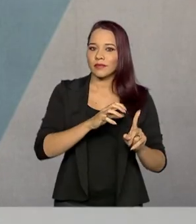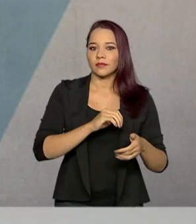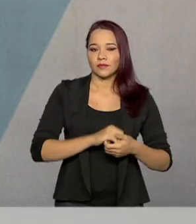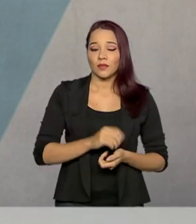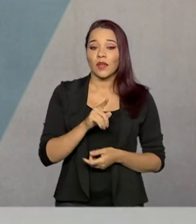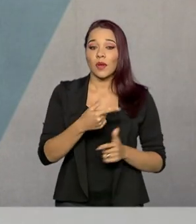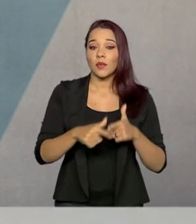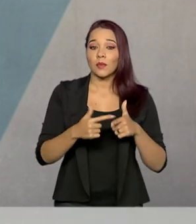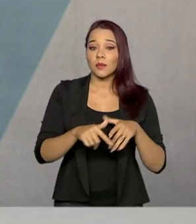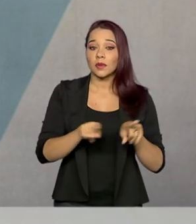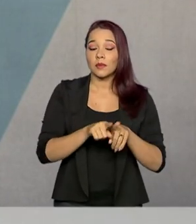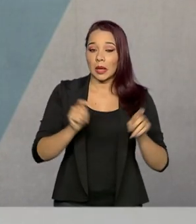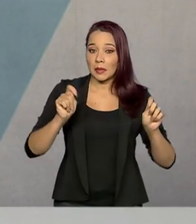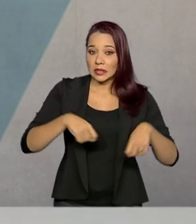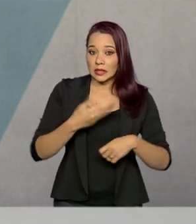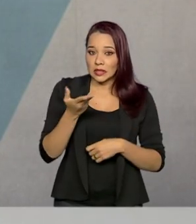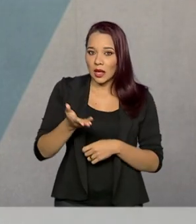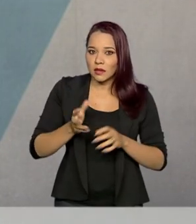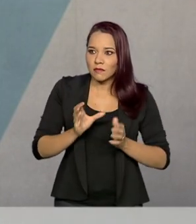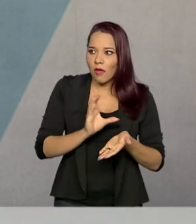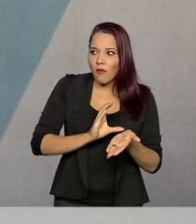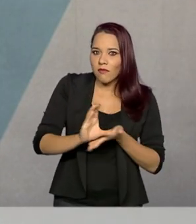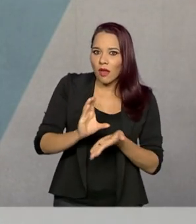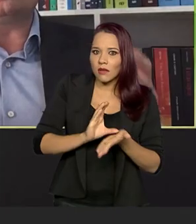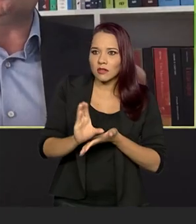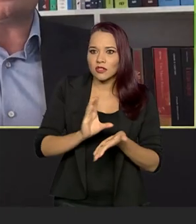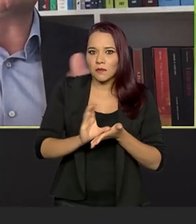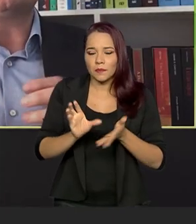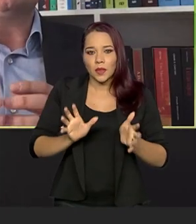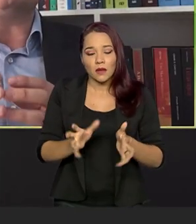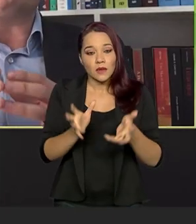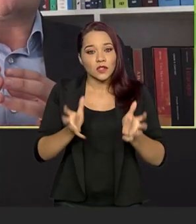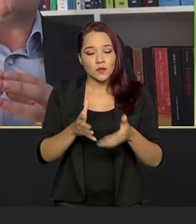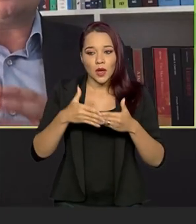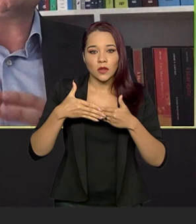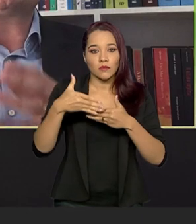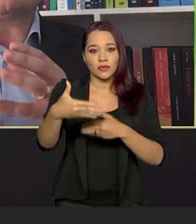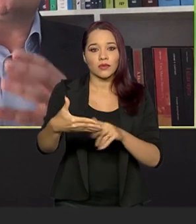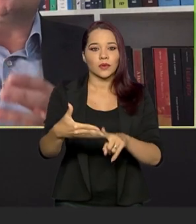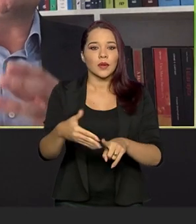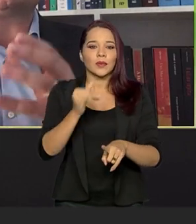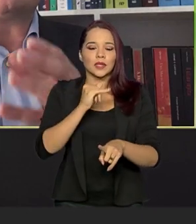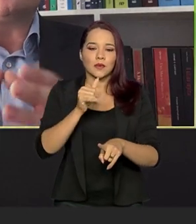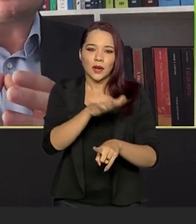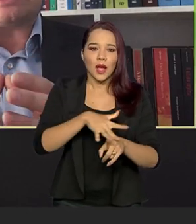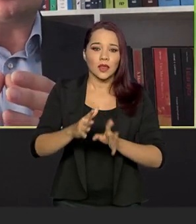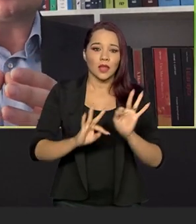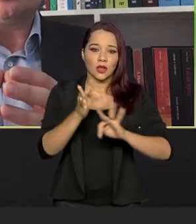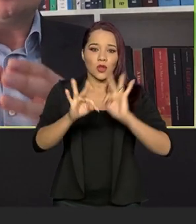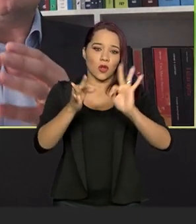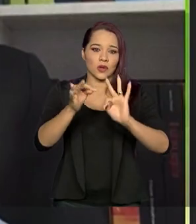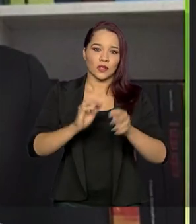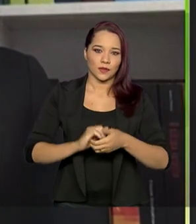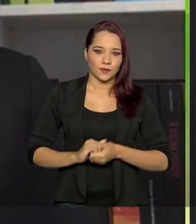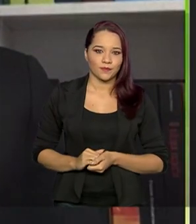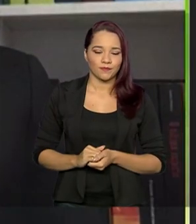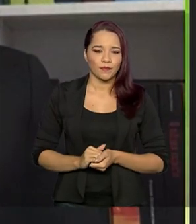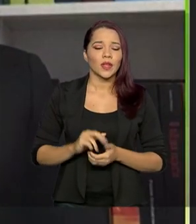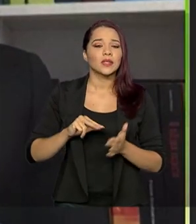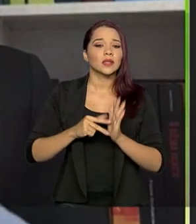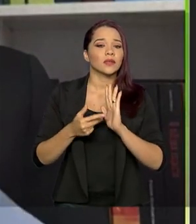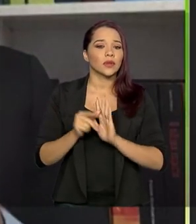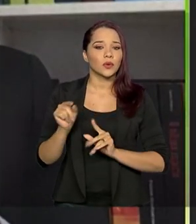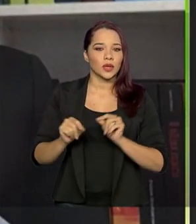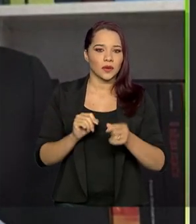comprometer a capacidade dele fazer investimentos no longo prazo em pacotes tecnológicos avançados. O que isso quer